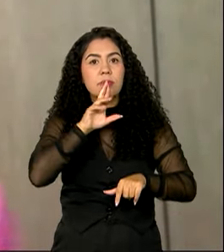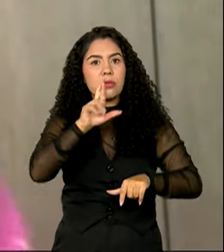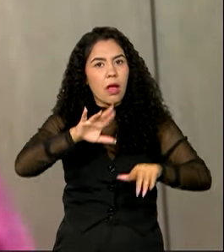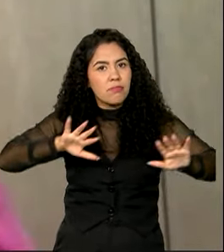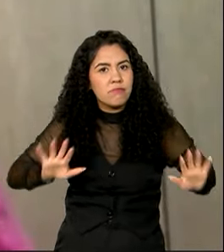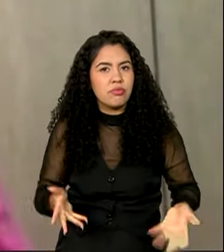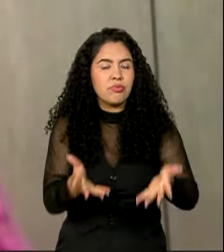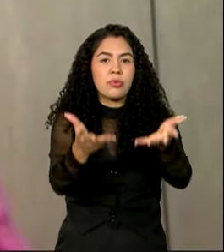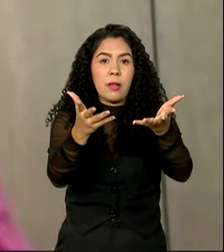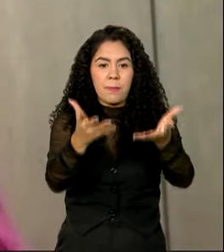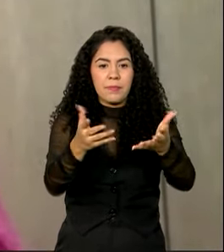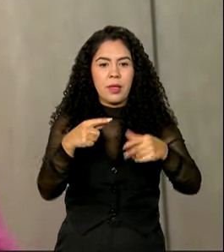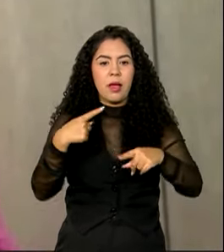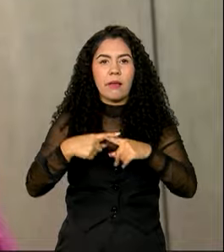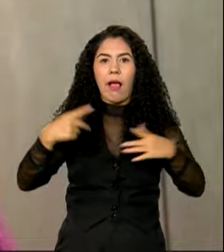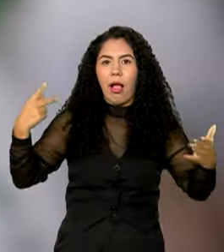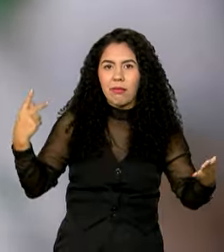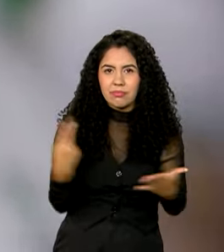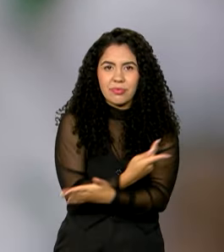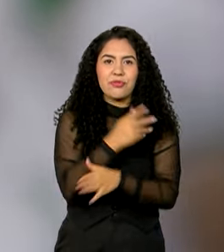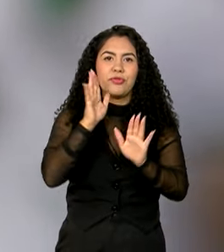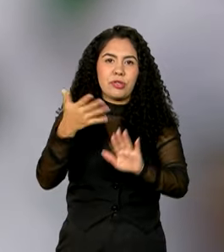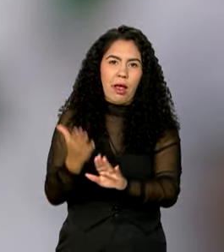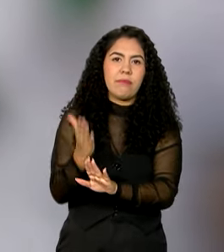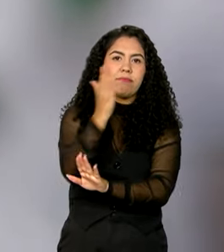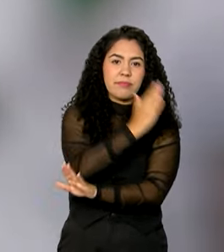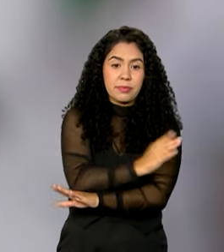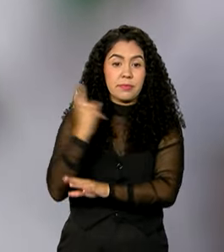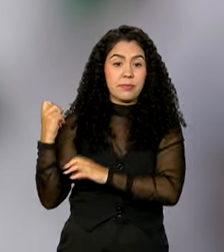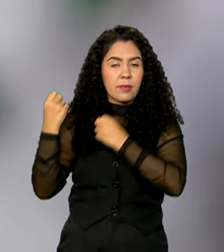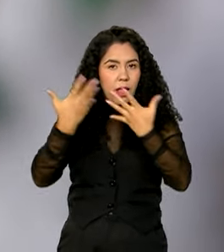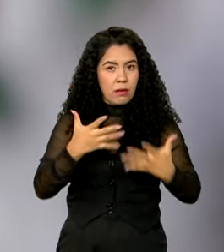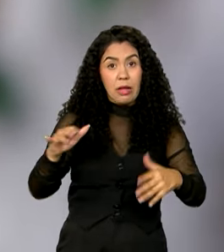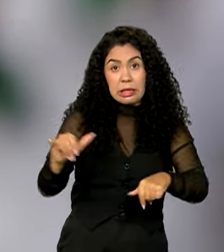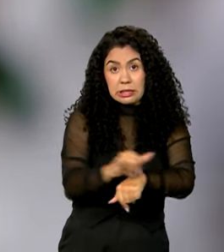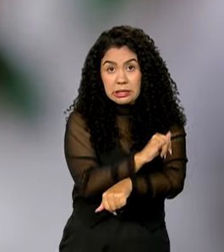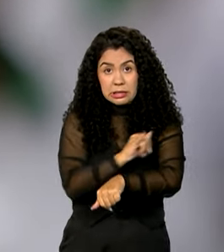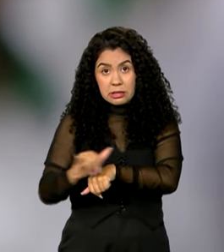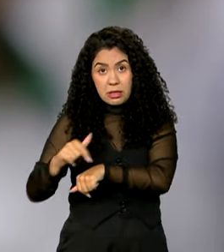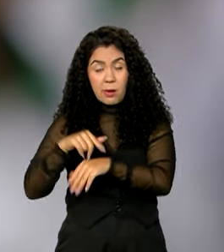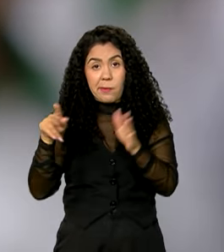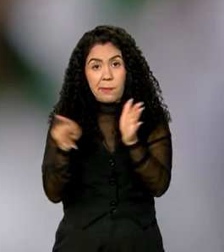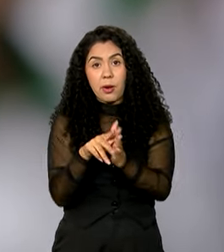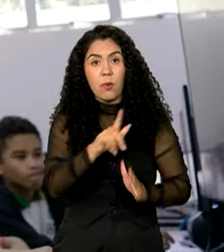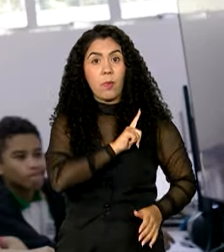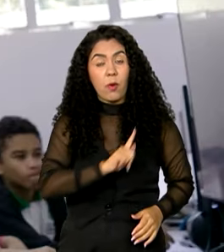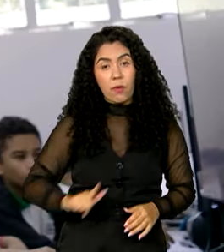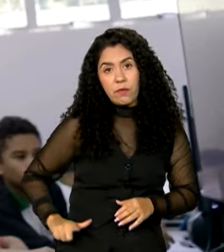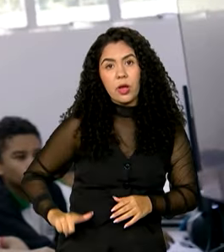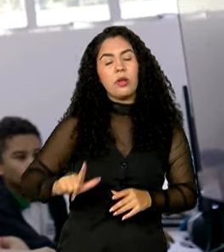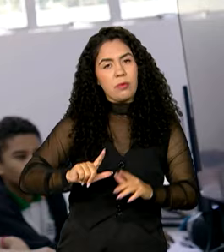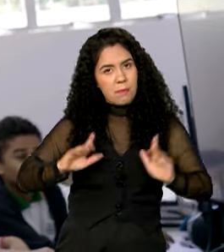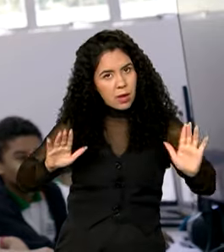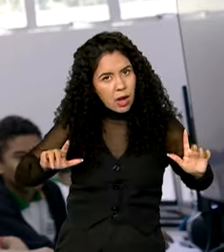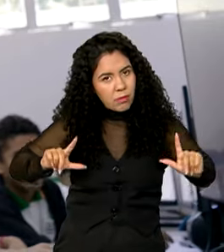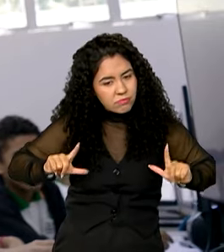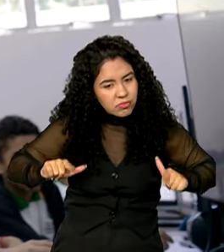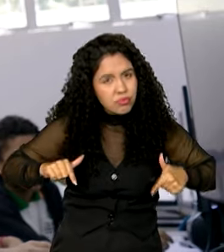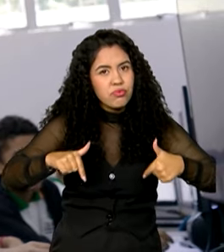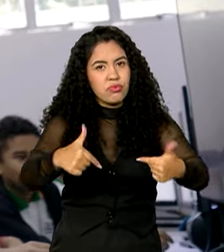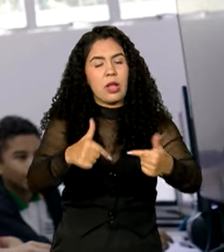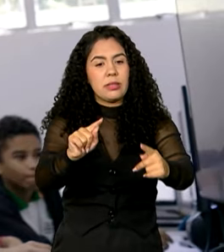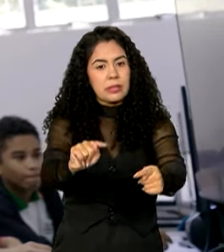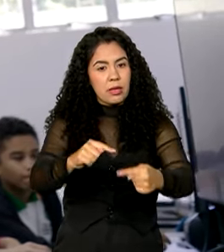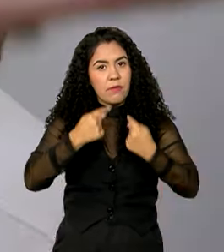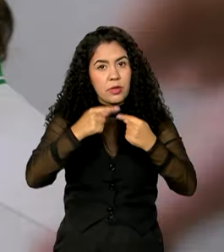porque o que aconteceu, já aconteceu. Uma das estratégias do governo para enfrentar os desafios do